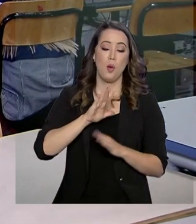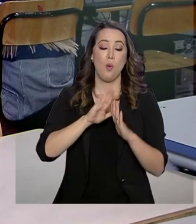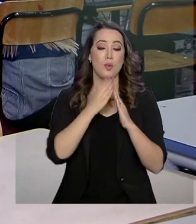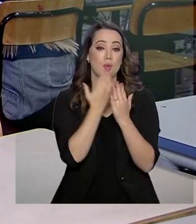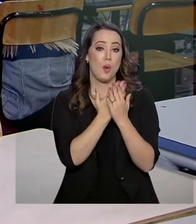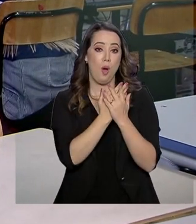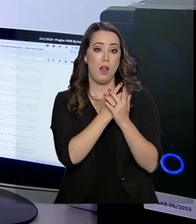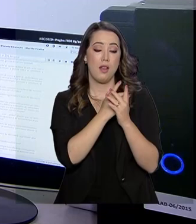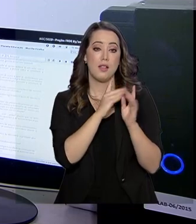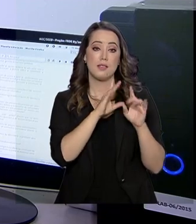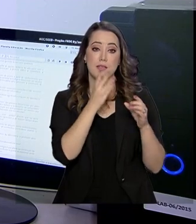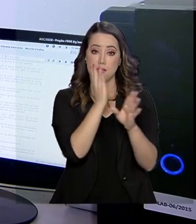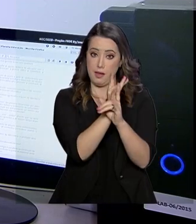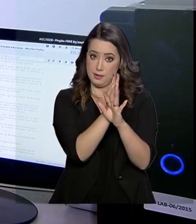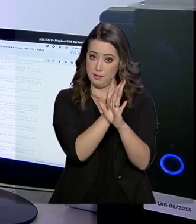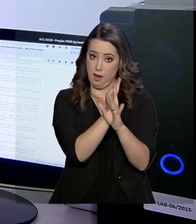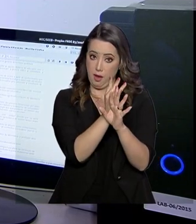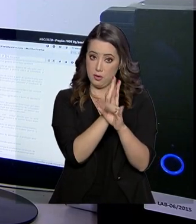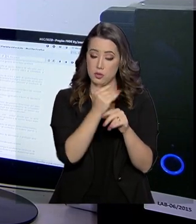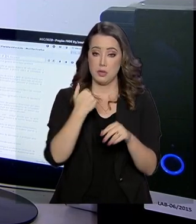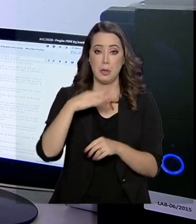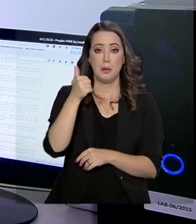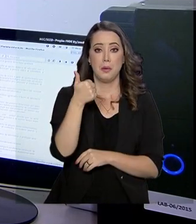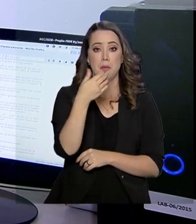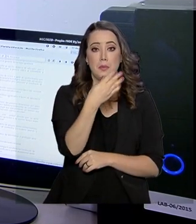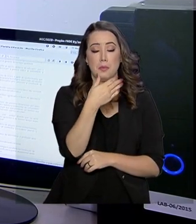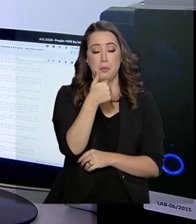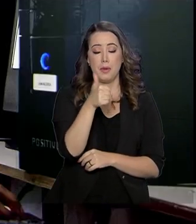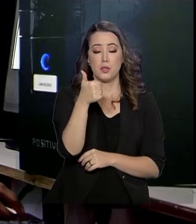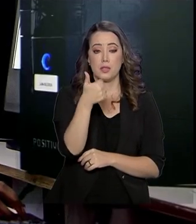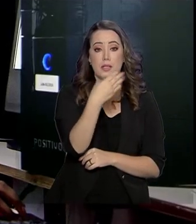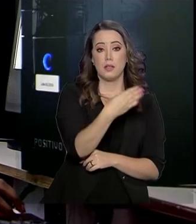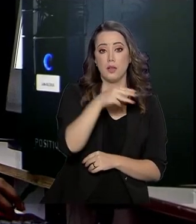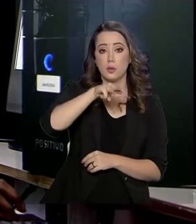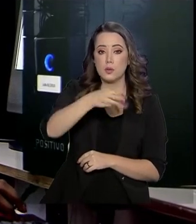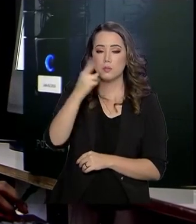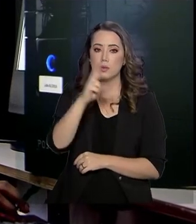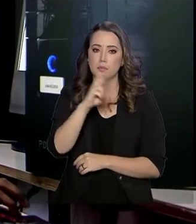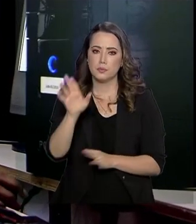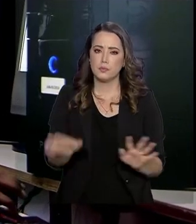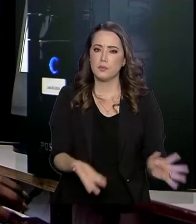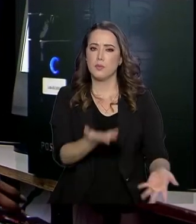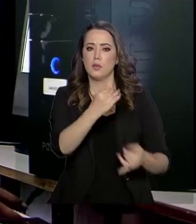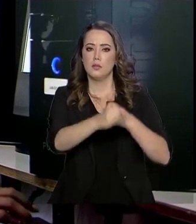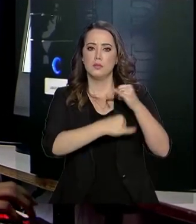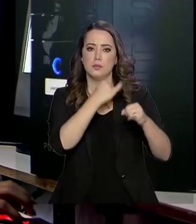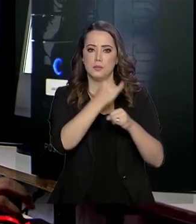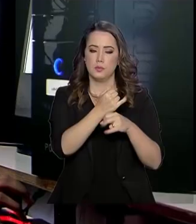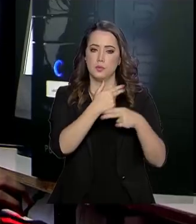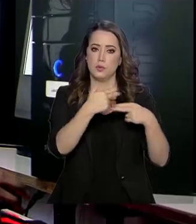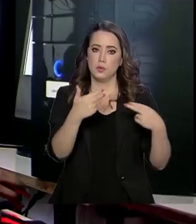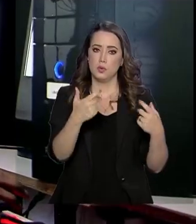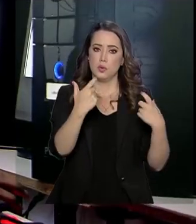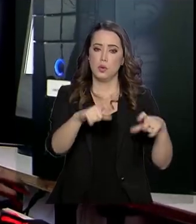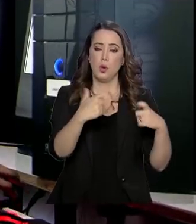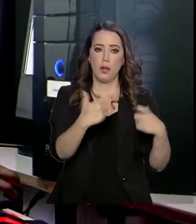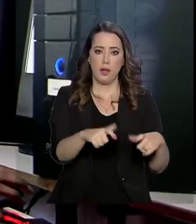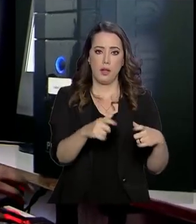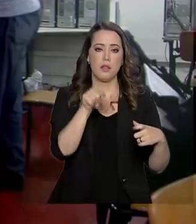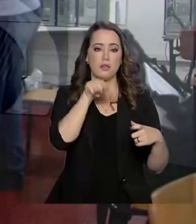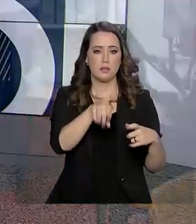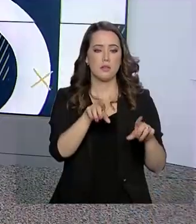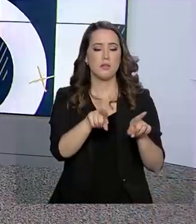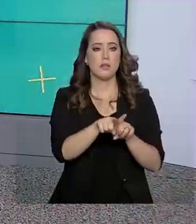escolas urbanas, com repasse de 114 milhões de reais para fomentar a internet de colégios municipais